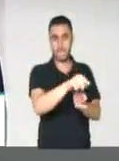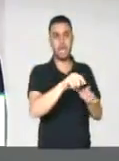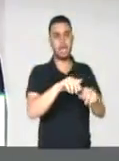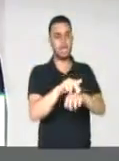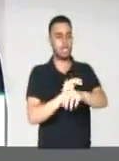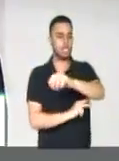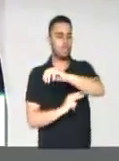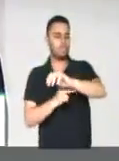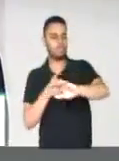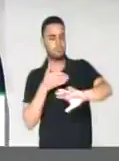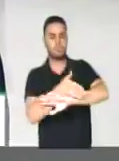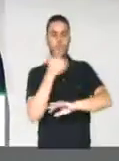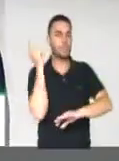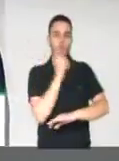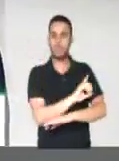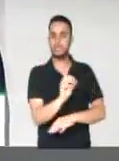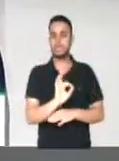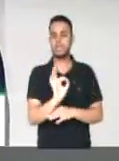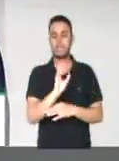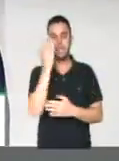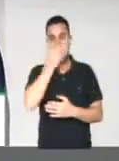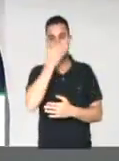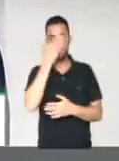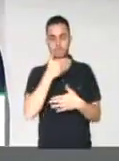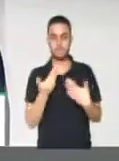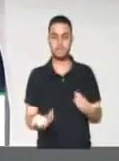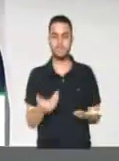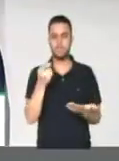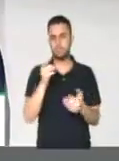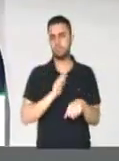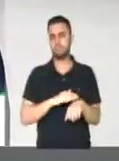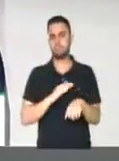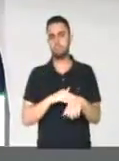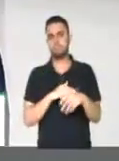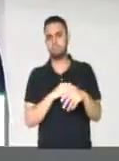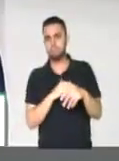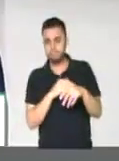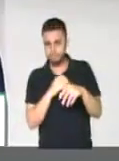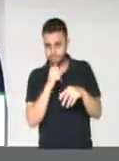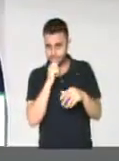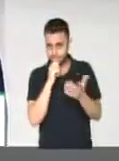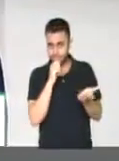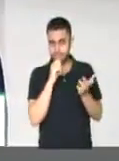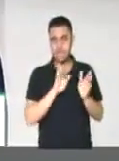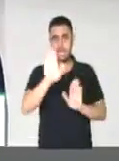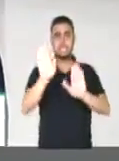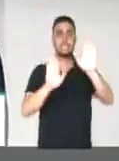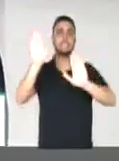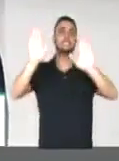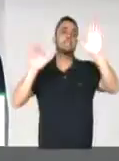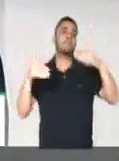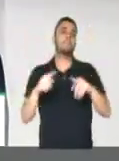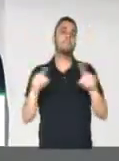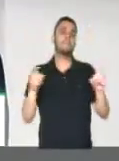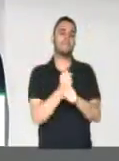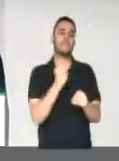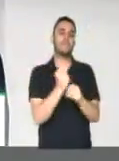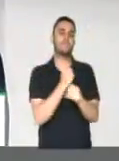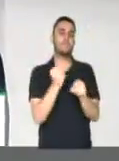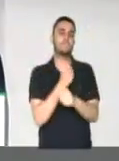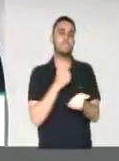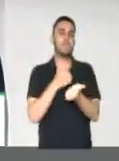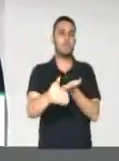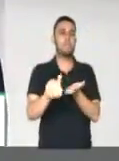sequer um operário. O processo ainda está em fase de licitação e a obra para reforçar a estrutura deve